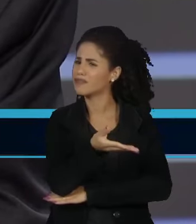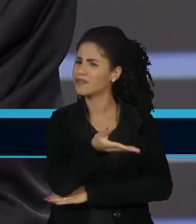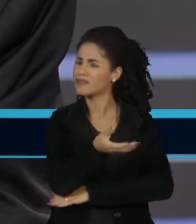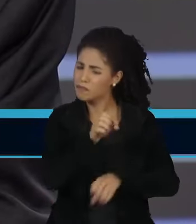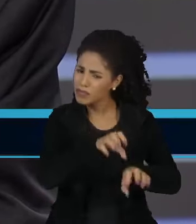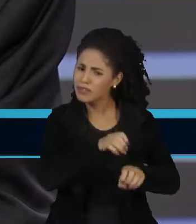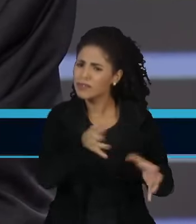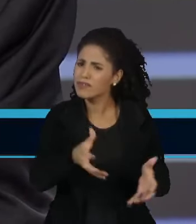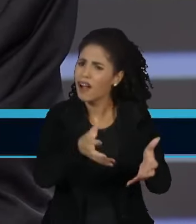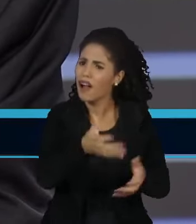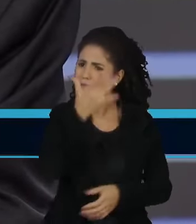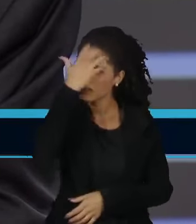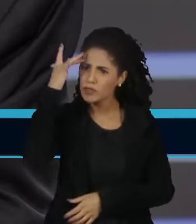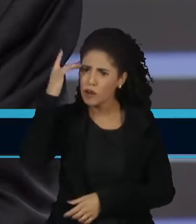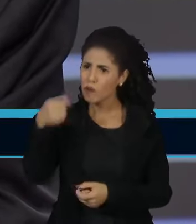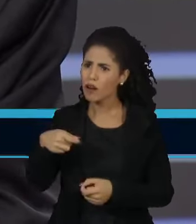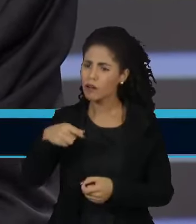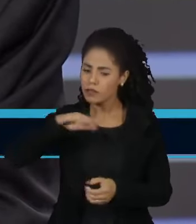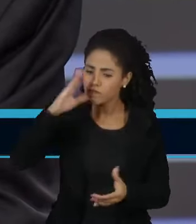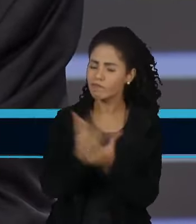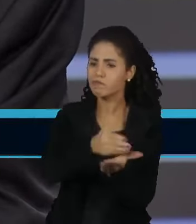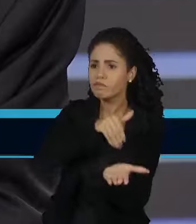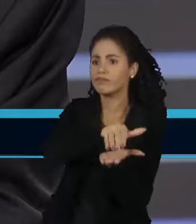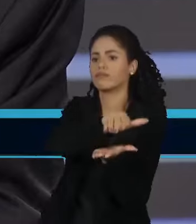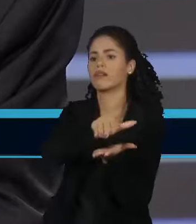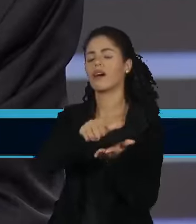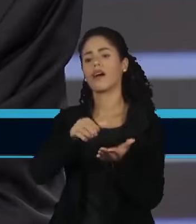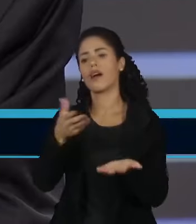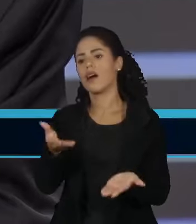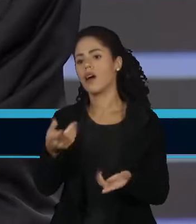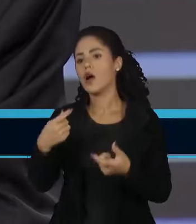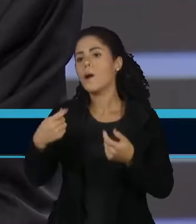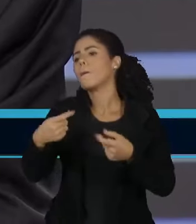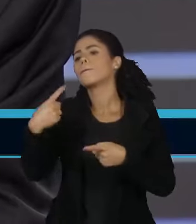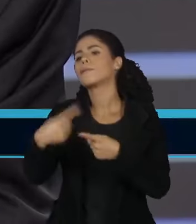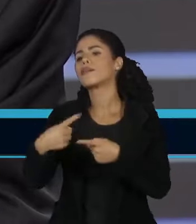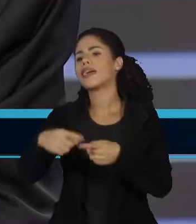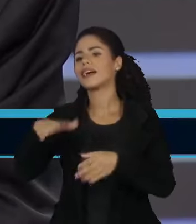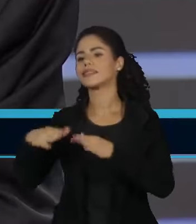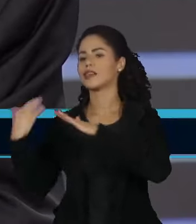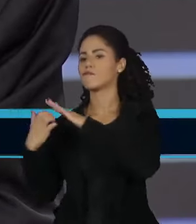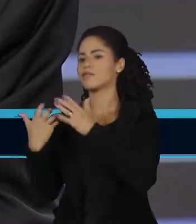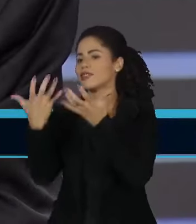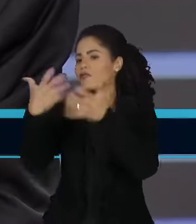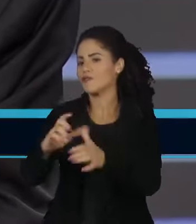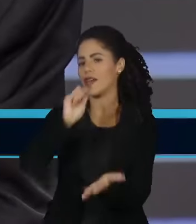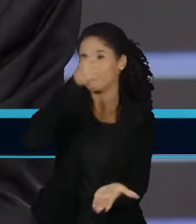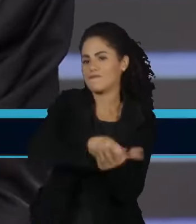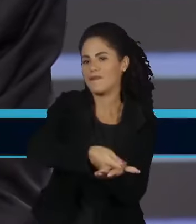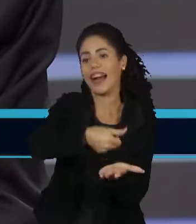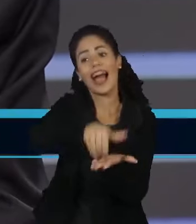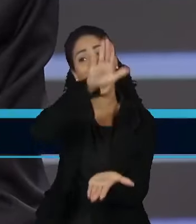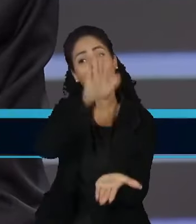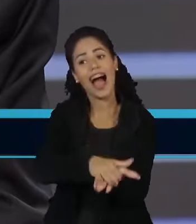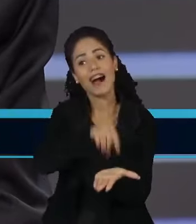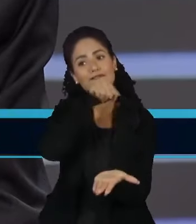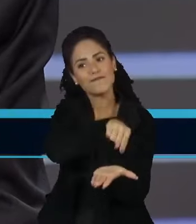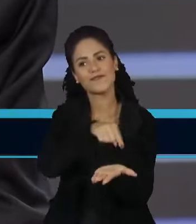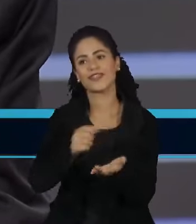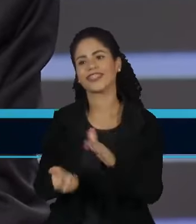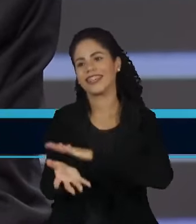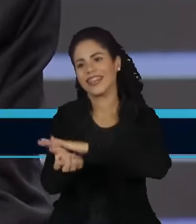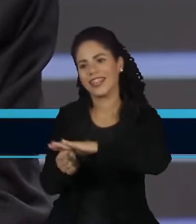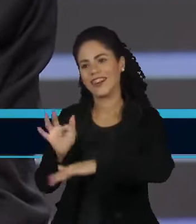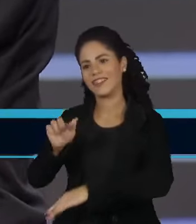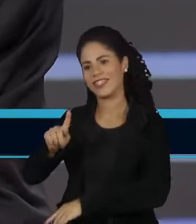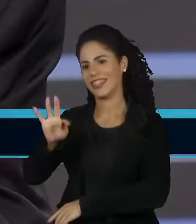demissão por justa causa é para a empresa não ter que pagar a multa do FGTS. Então, ela economiza isso aí.